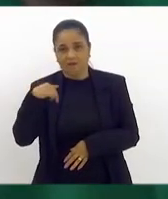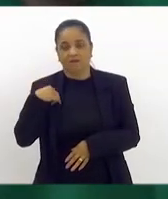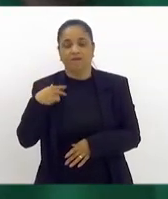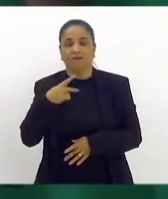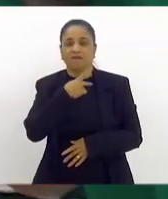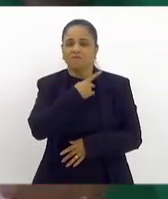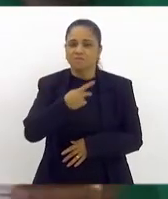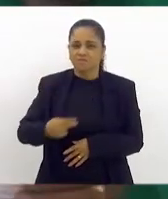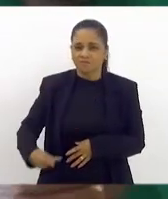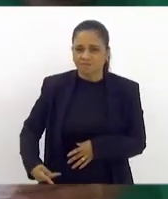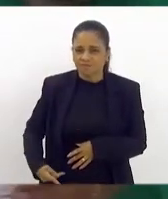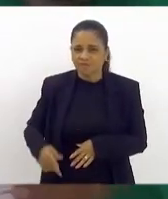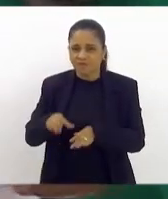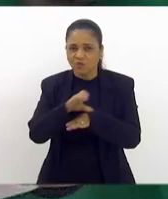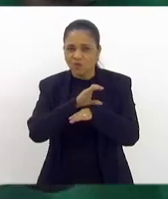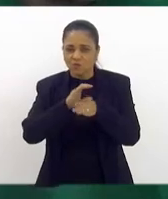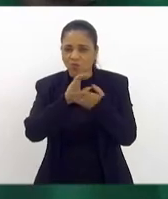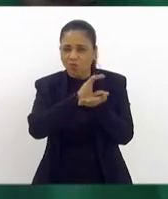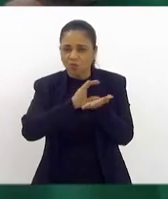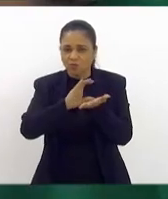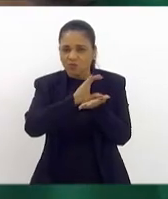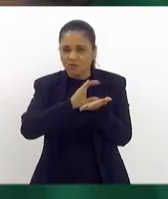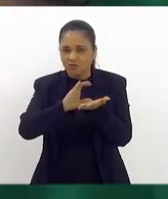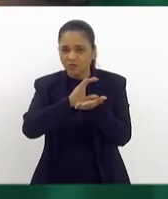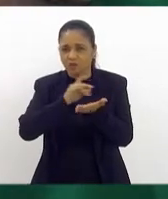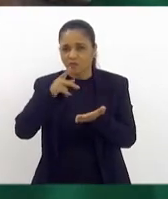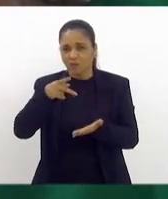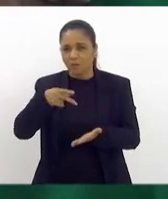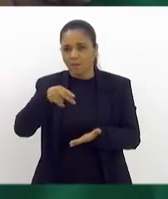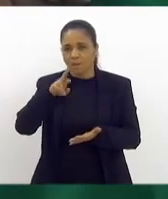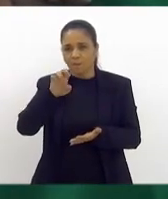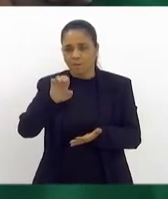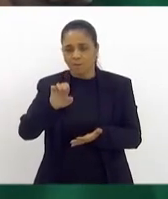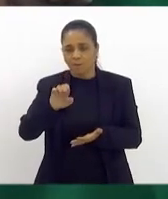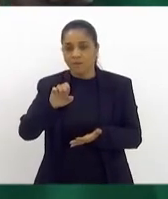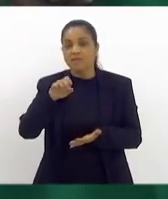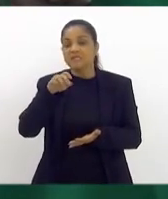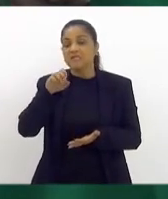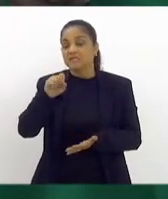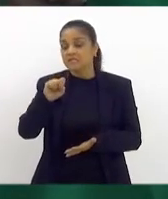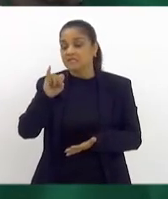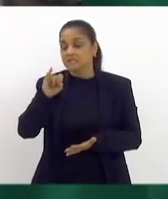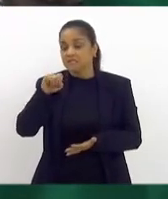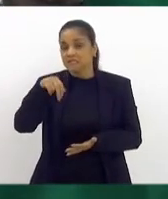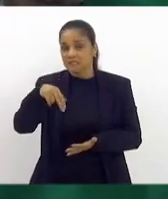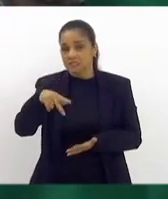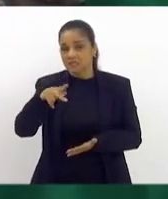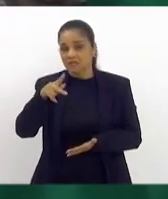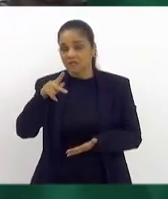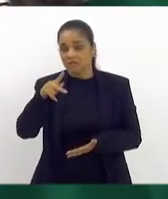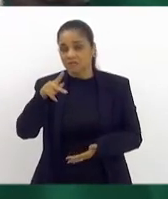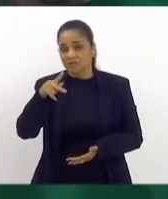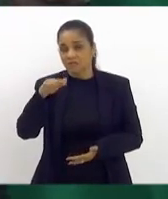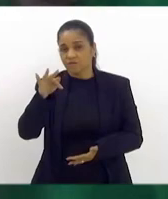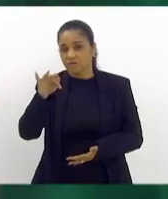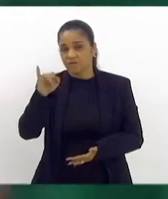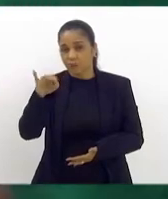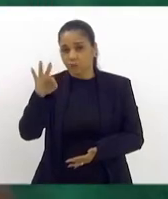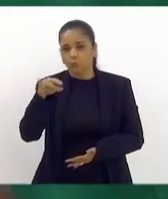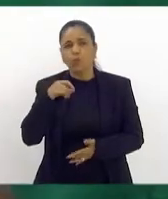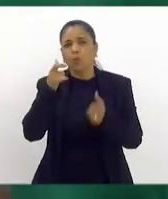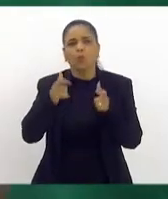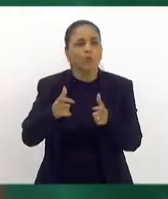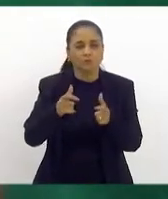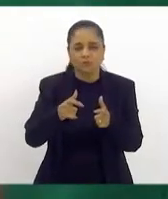do Crefito, é isso mesmo? Sim. Ah, presidente do Sinfito, ele é conselheiro do Crefito. Onde está o doutor Wagner?